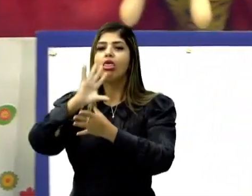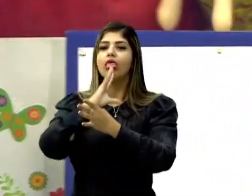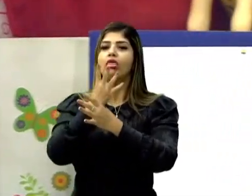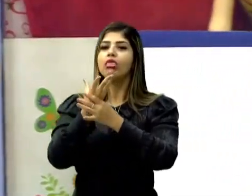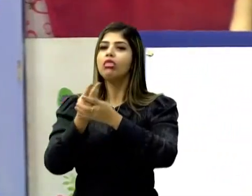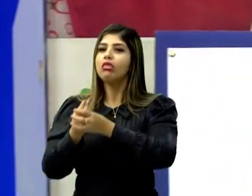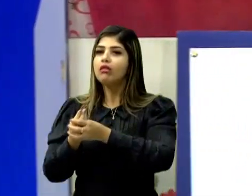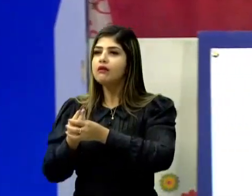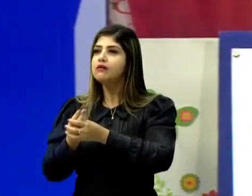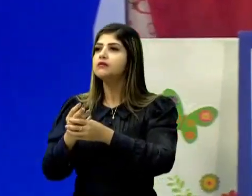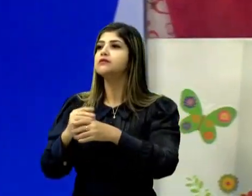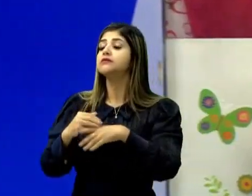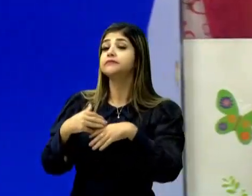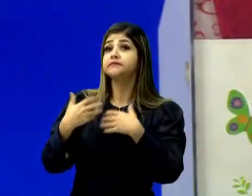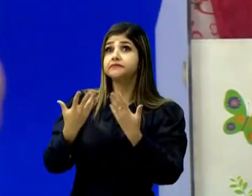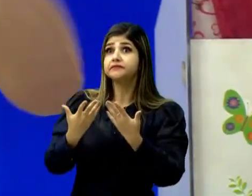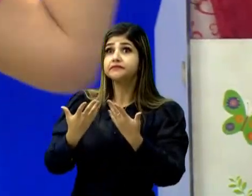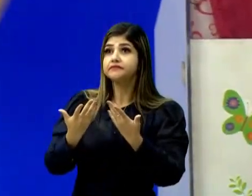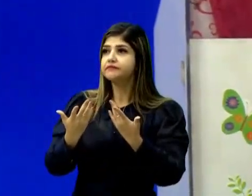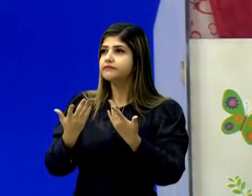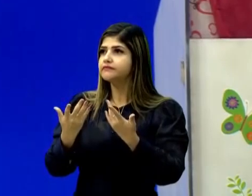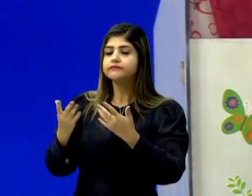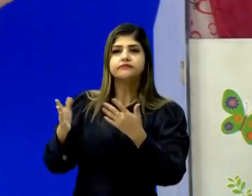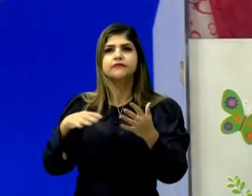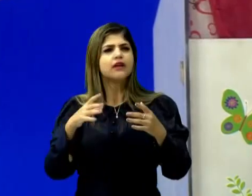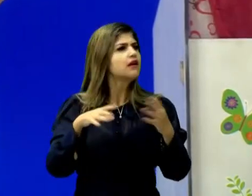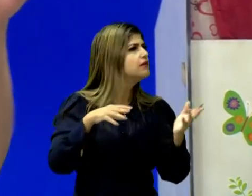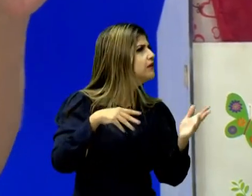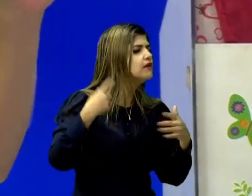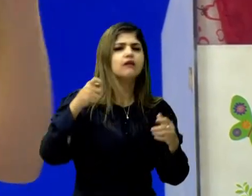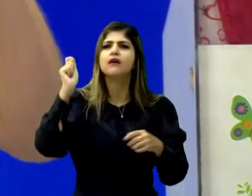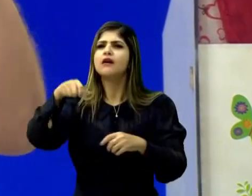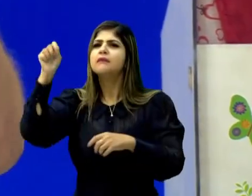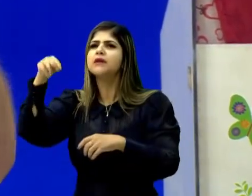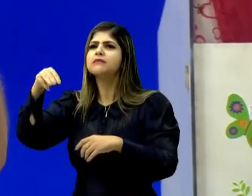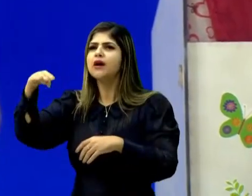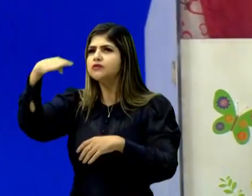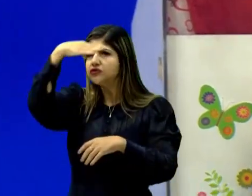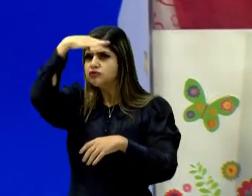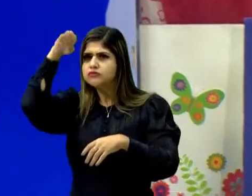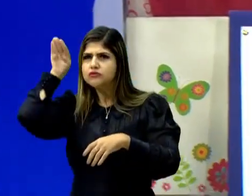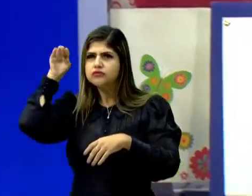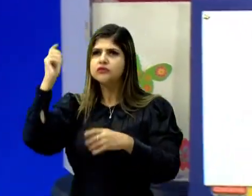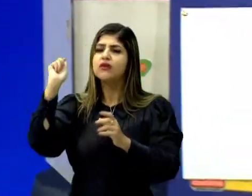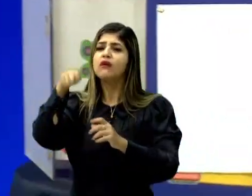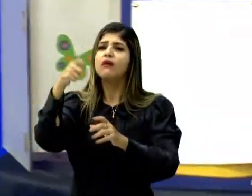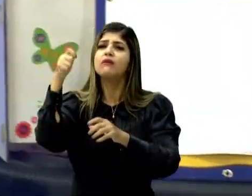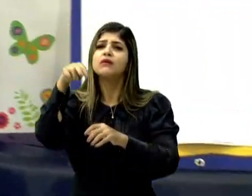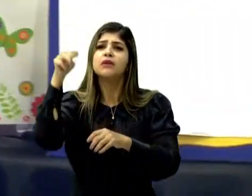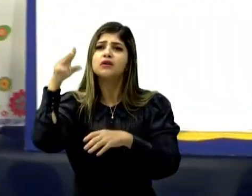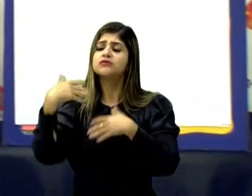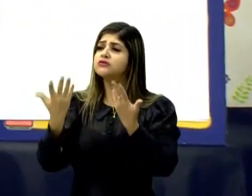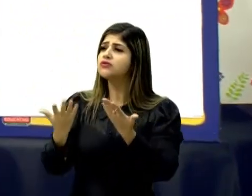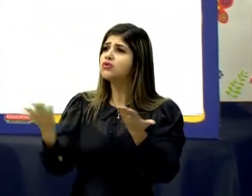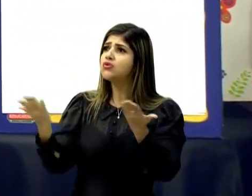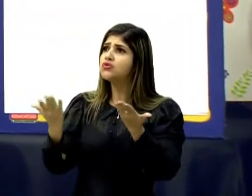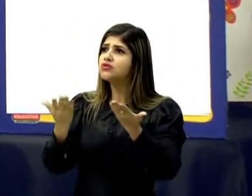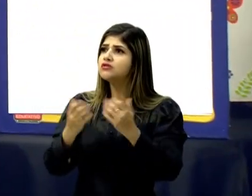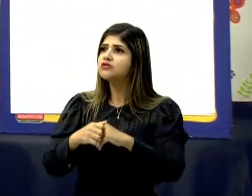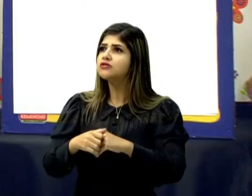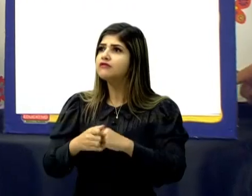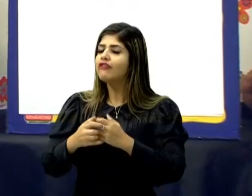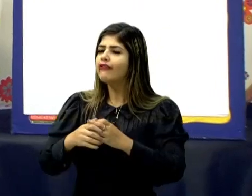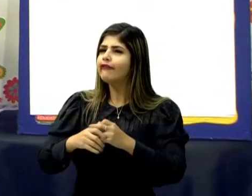É! E isso, e a tia... Cadê o Matemágico? O Matemágico vai ensinar uma coisa muito legal para a gente